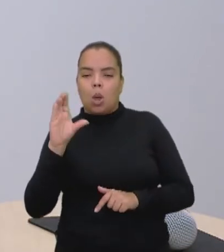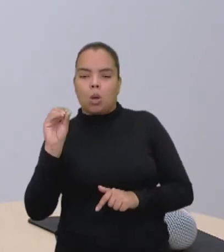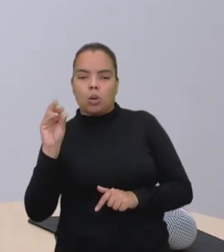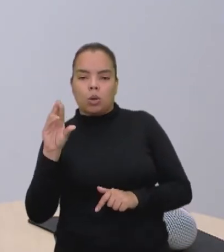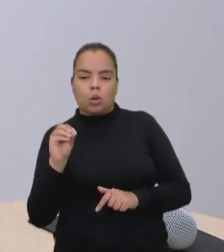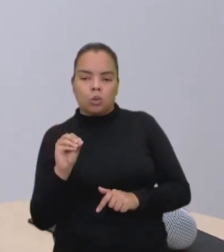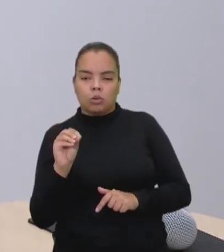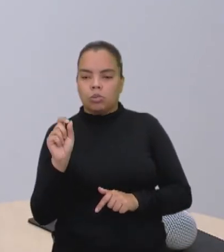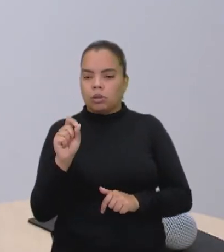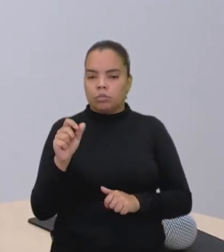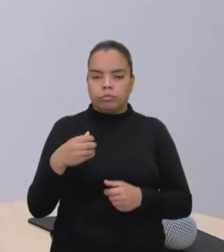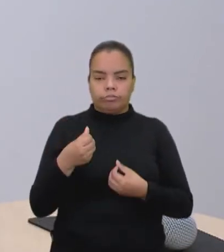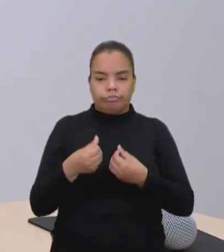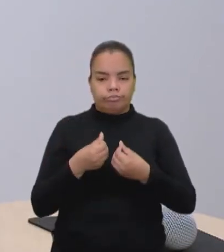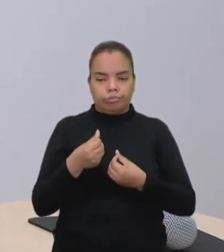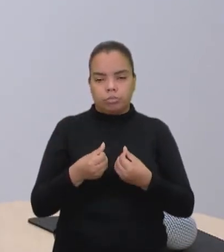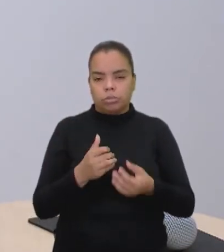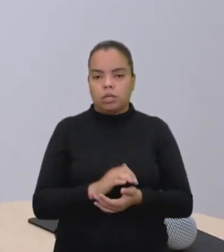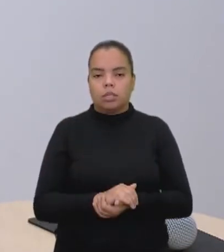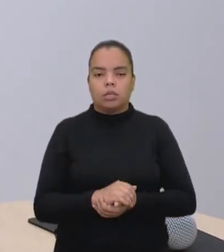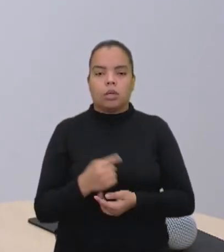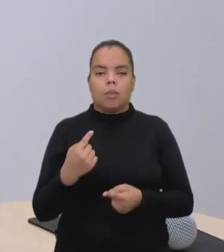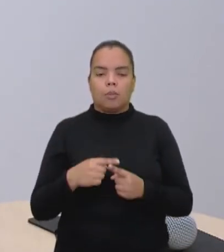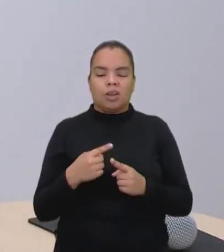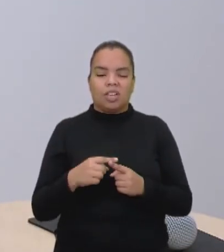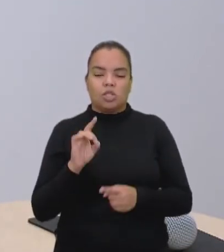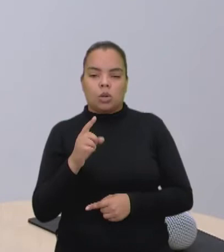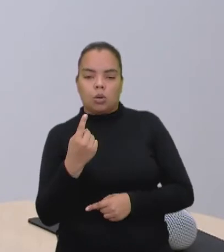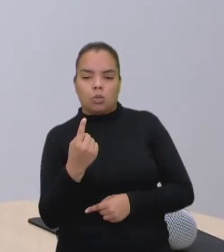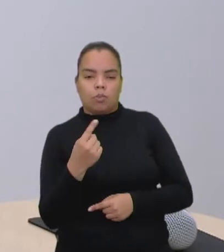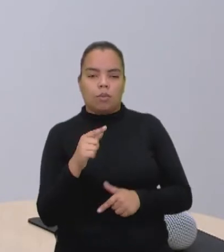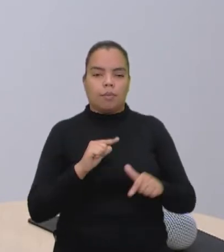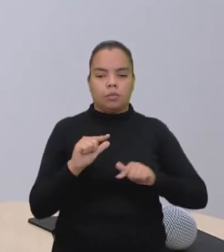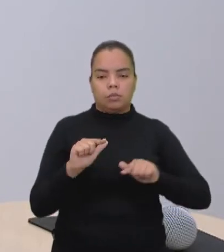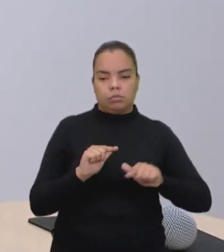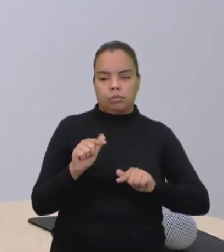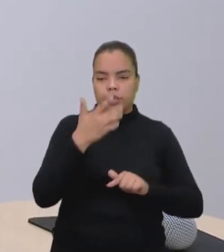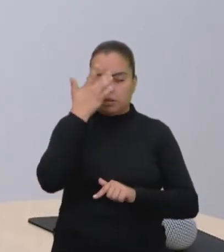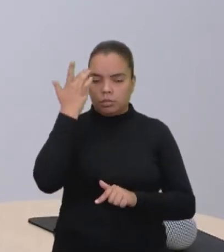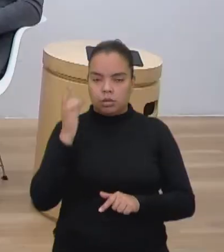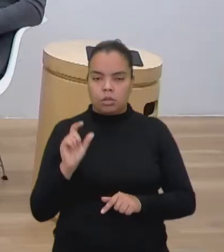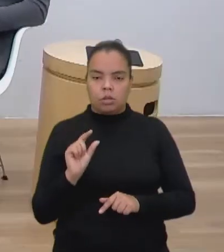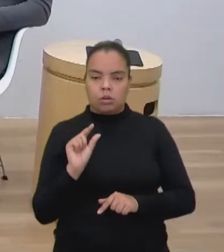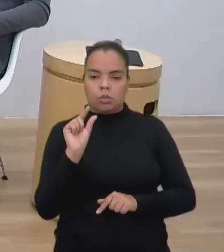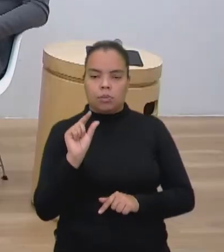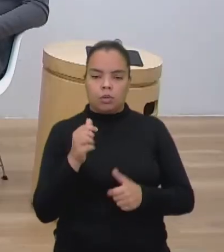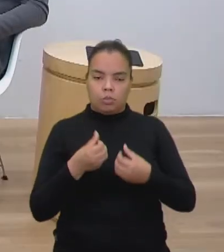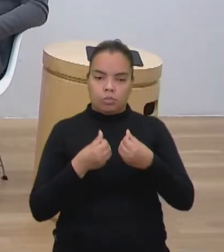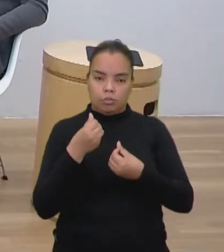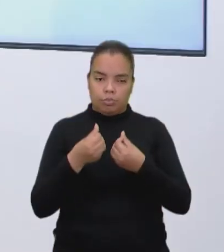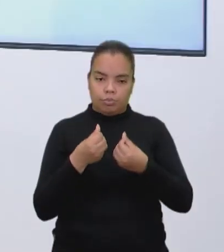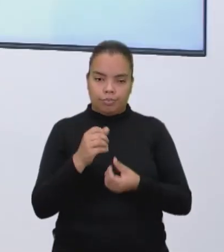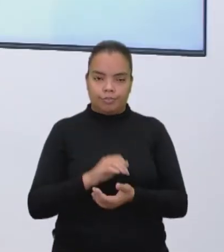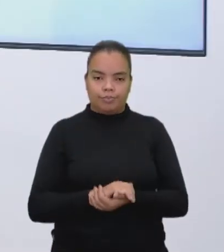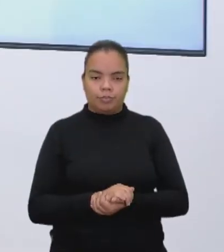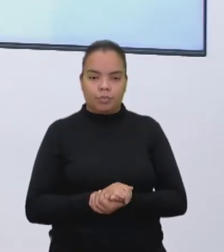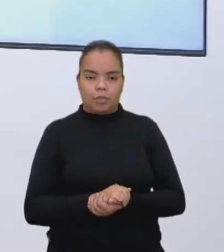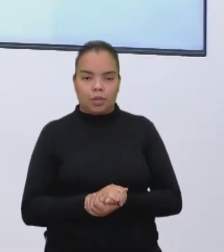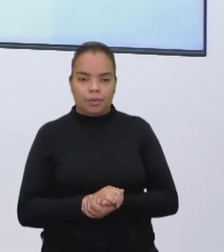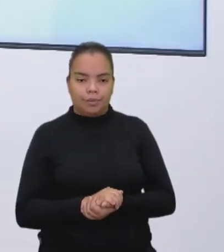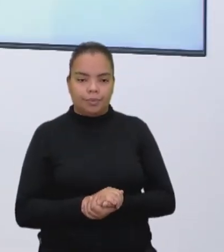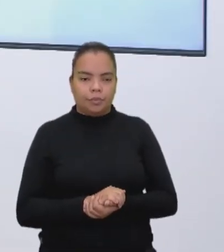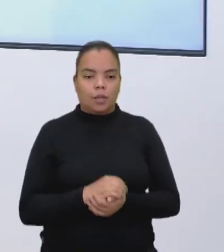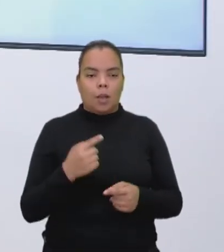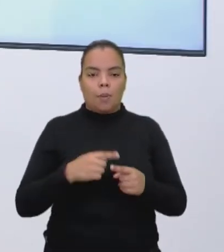partir só da exploração da pessoa, porque é apenas um funcionário. Então, ele é um pequeno burguês. Continuando. E eu fiz só com o